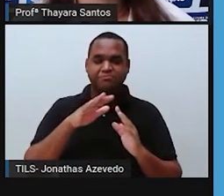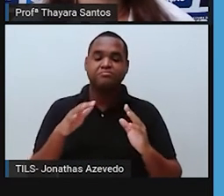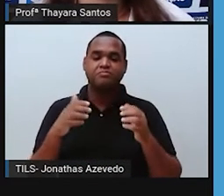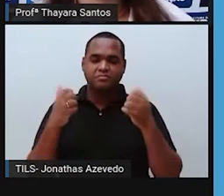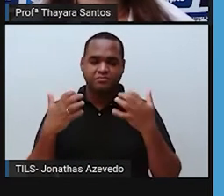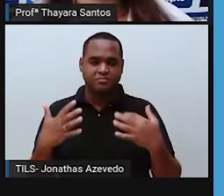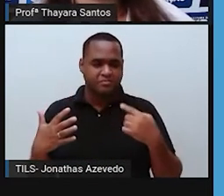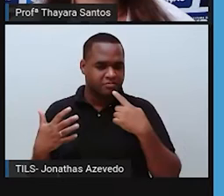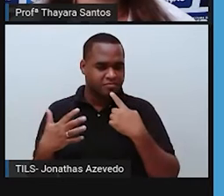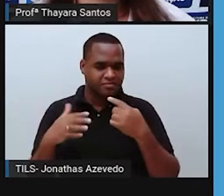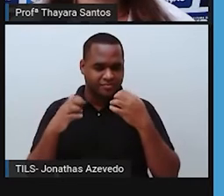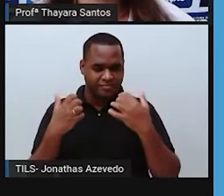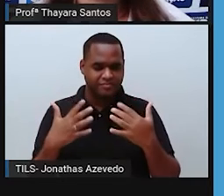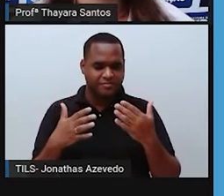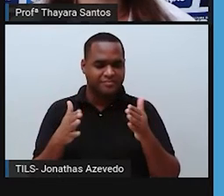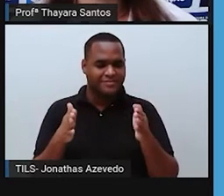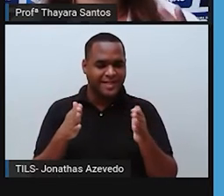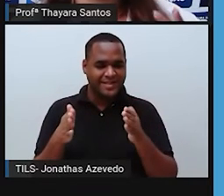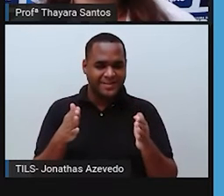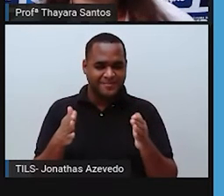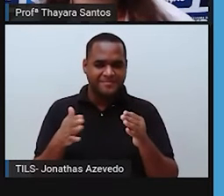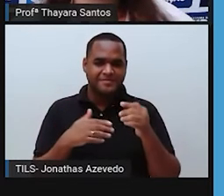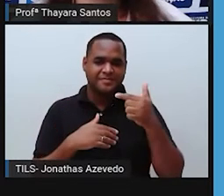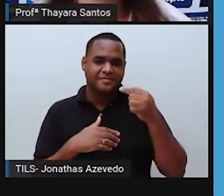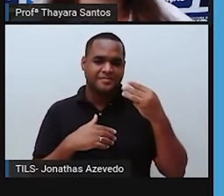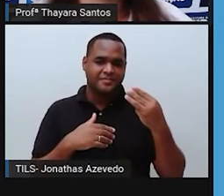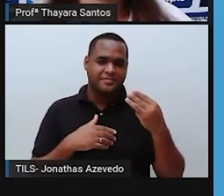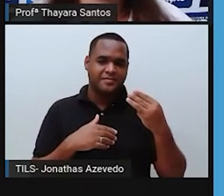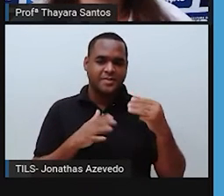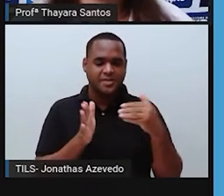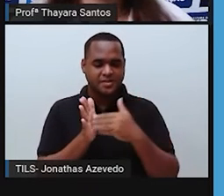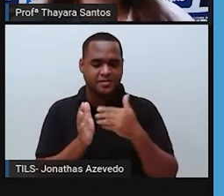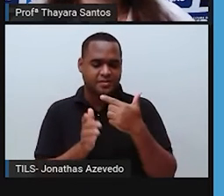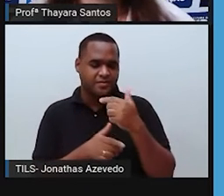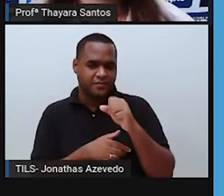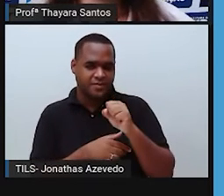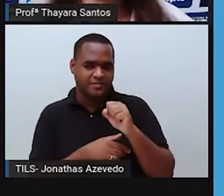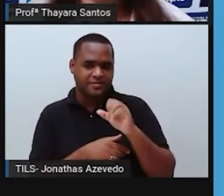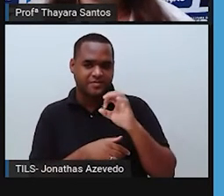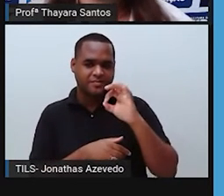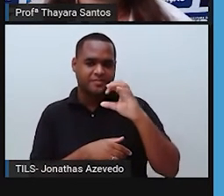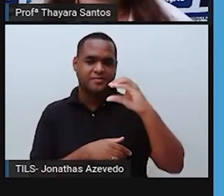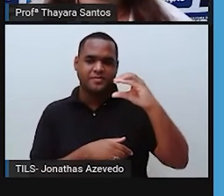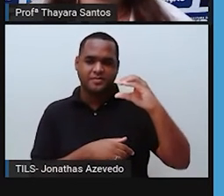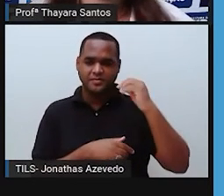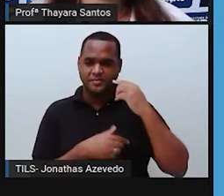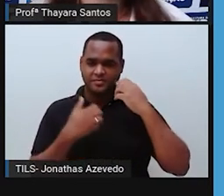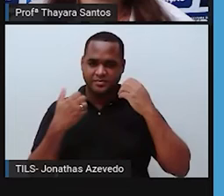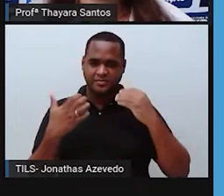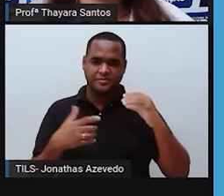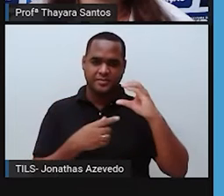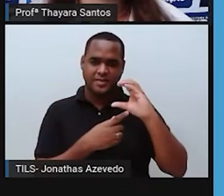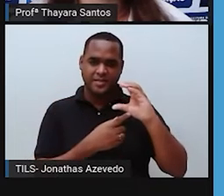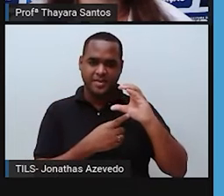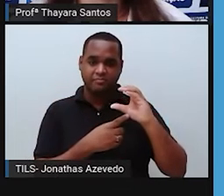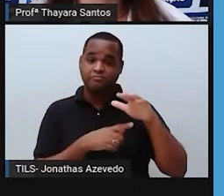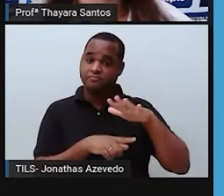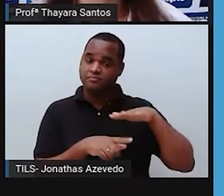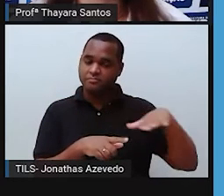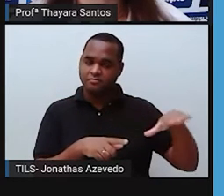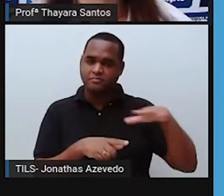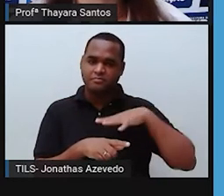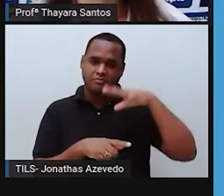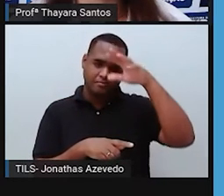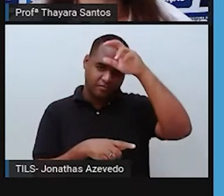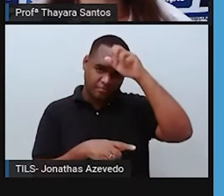entre esse limiar de 23 graus e 28 graus. O clima do bioma Amazônia é o clima que a gente